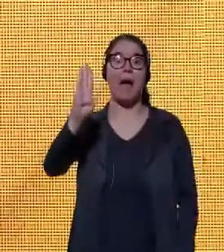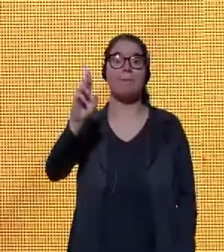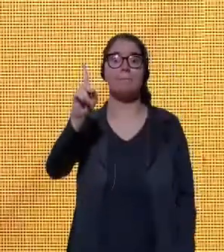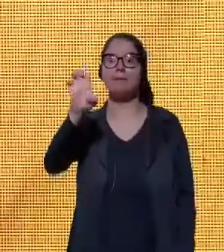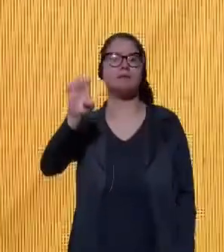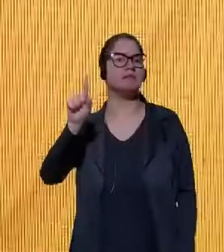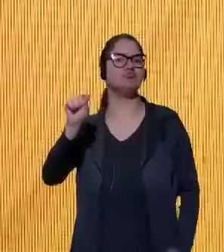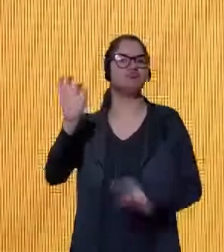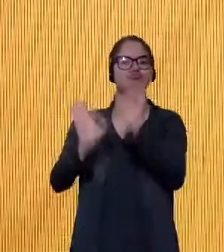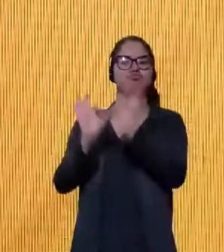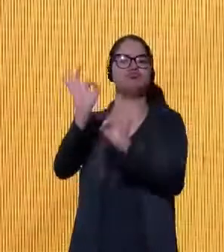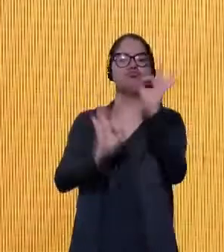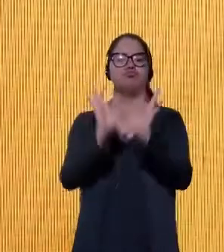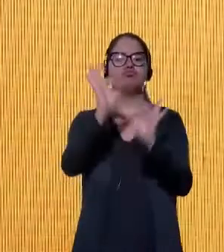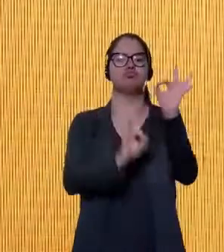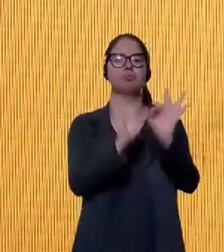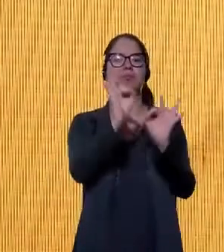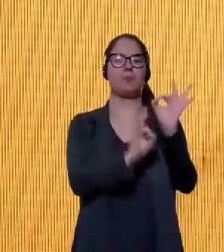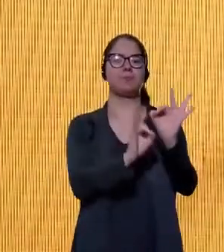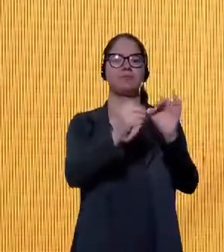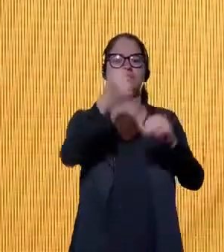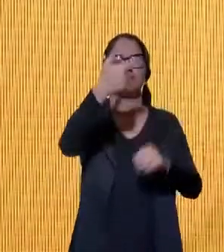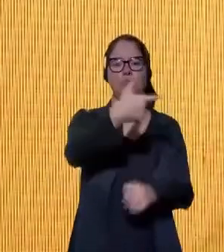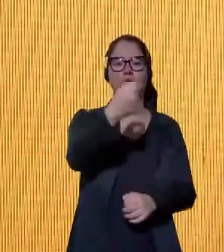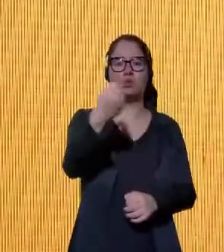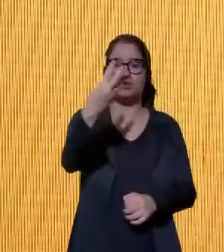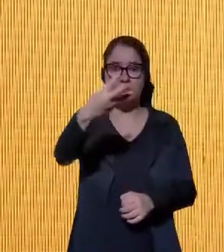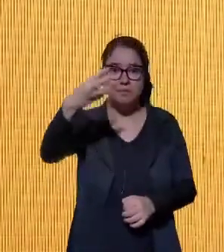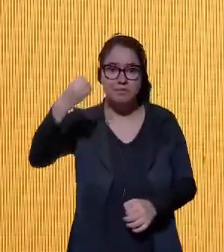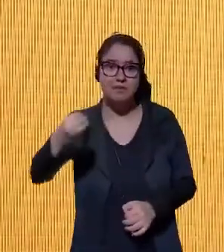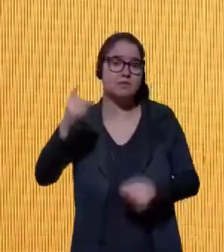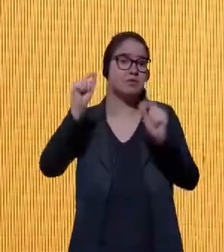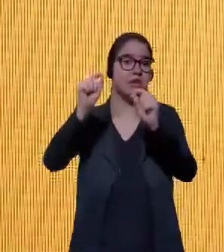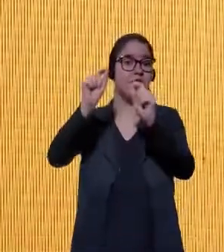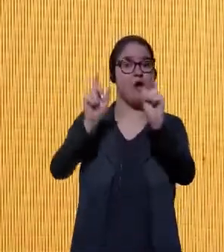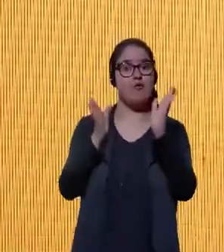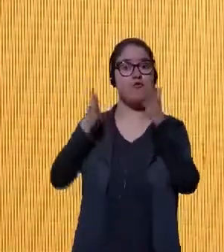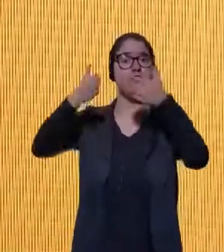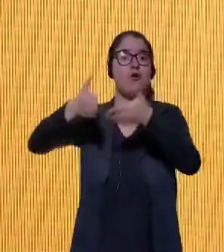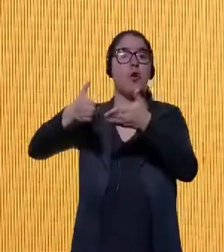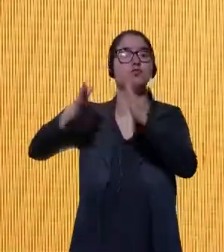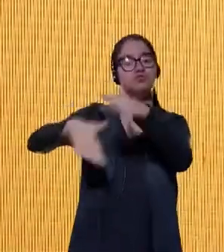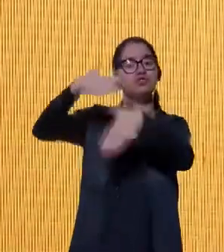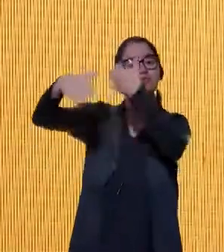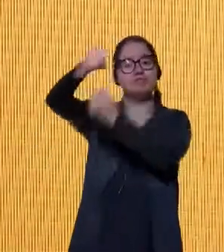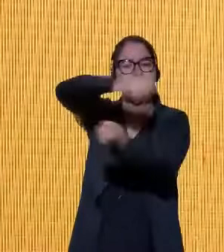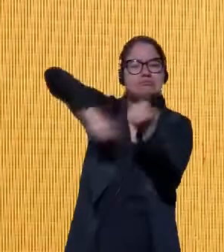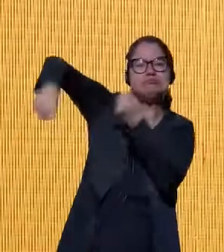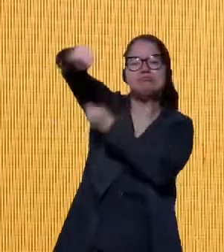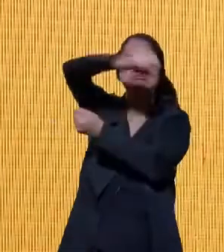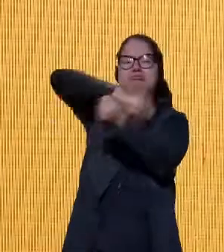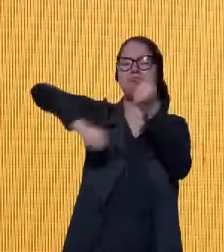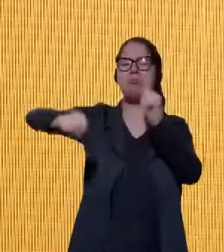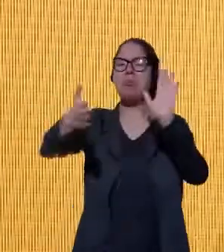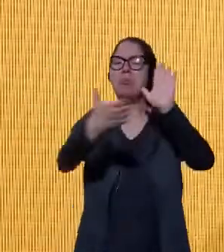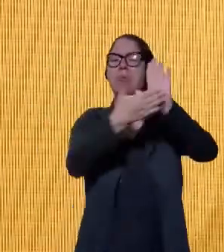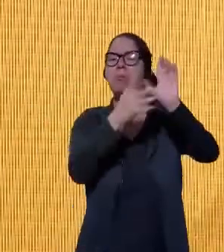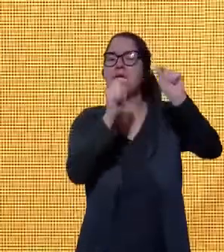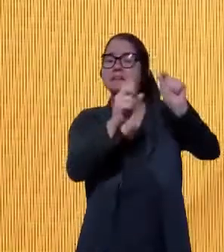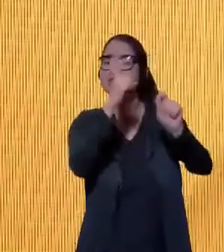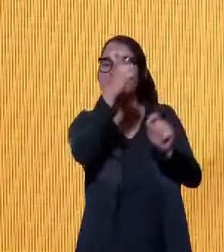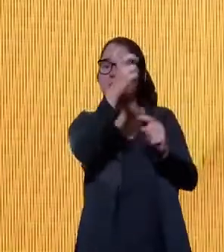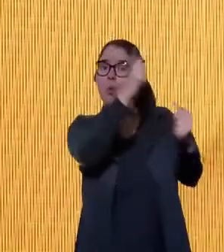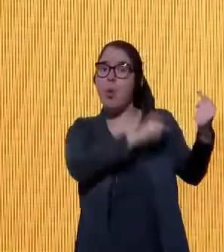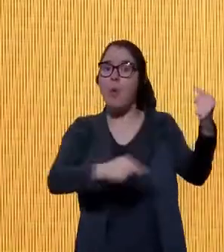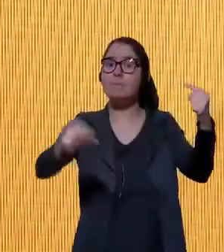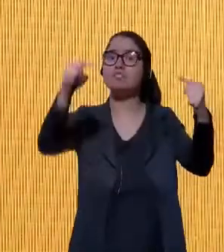Plano ABDE 2030 de Desenvolvimento Sustentável. O documento propõe cinco missões estratégicas